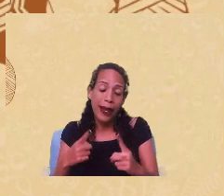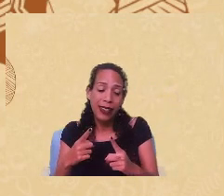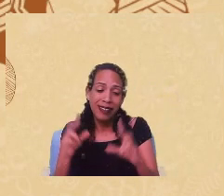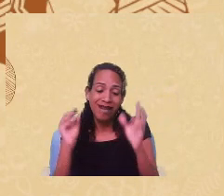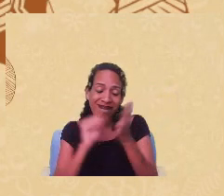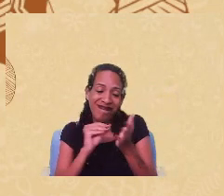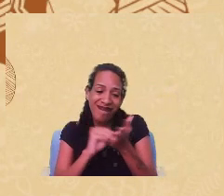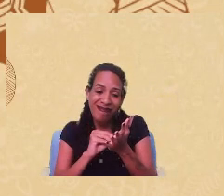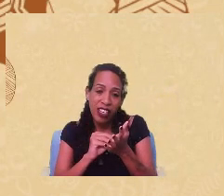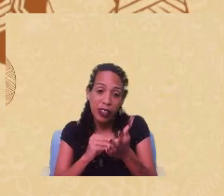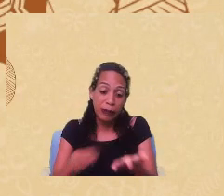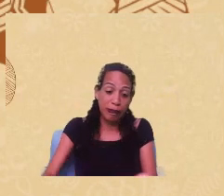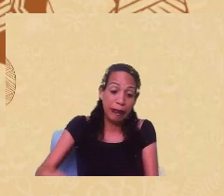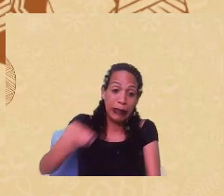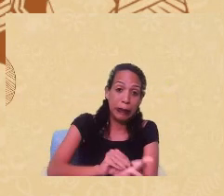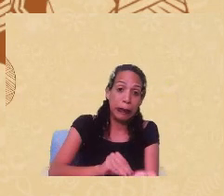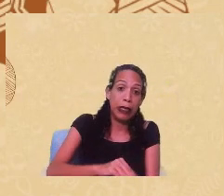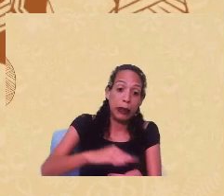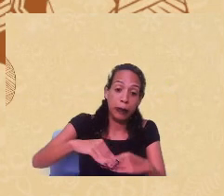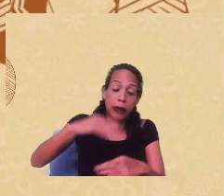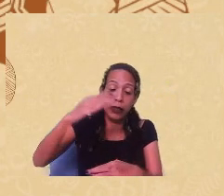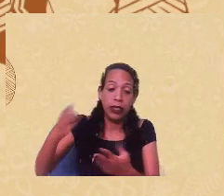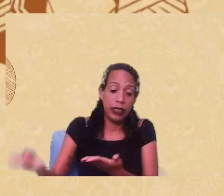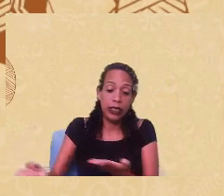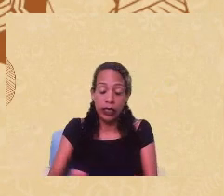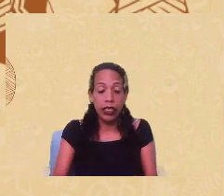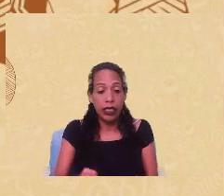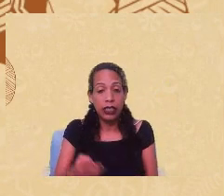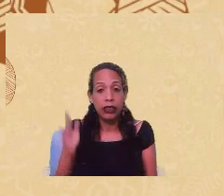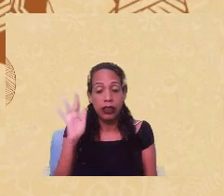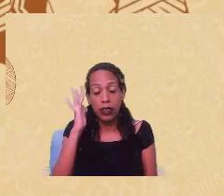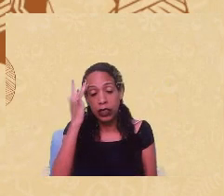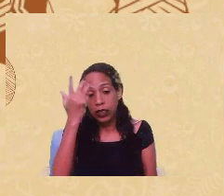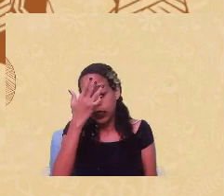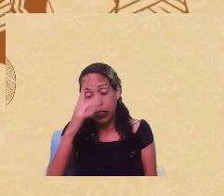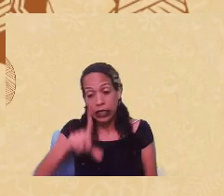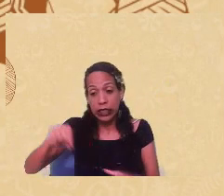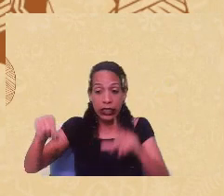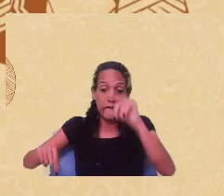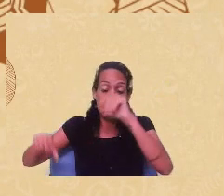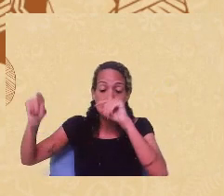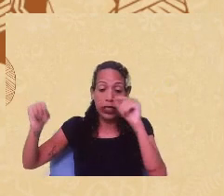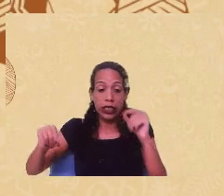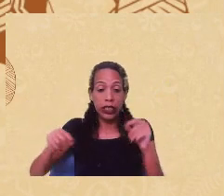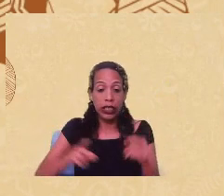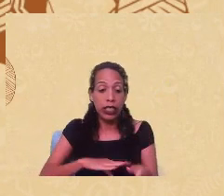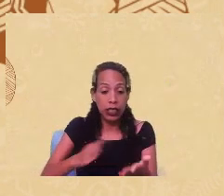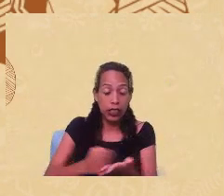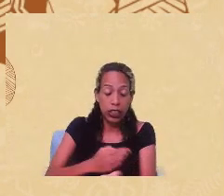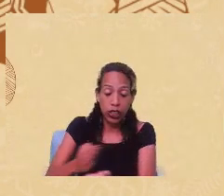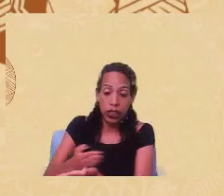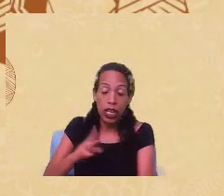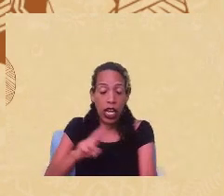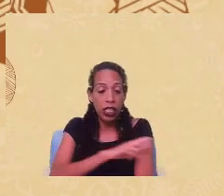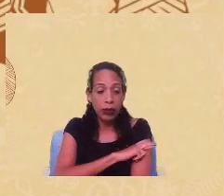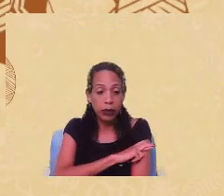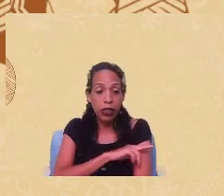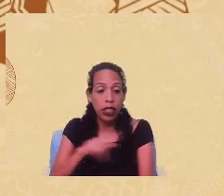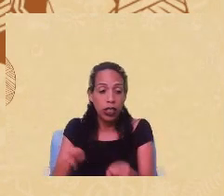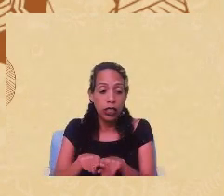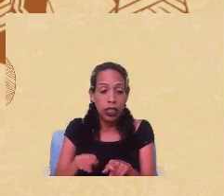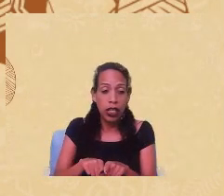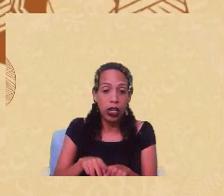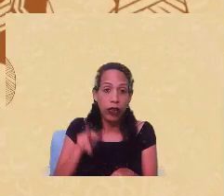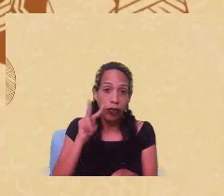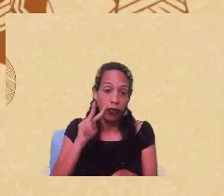impactos subjetivos das violências ginecológicas, da criminalização do aborto, da exclusividade e da responsabilidade com contracepção.